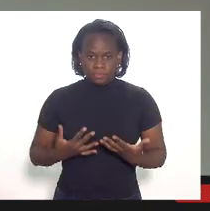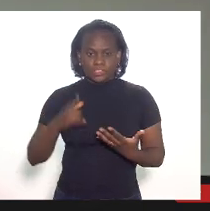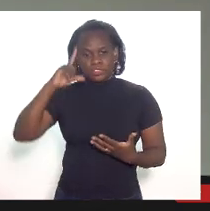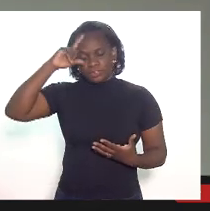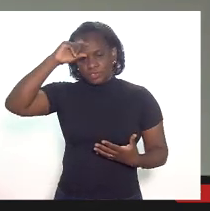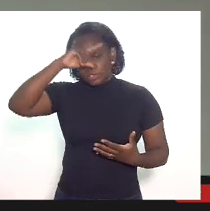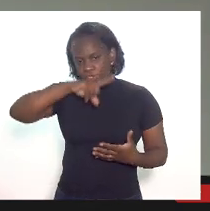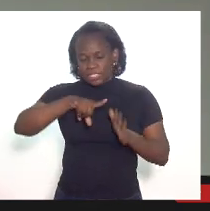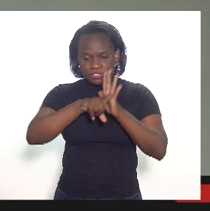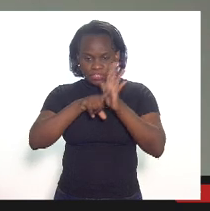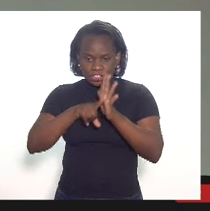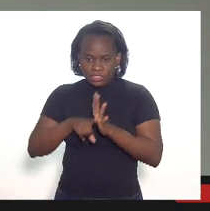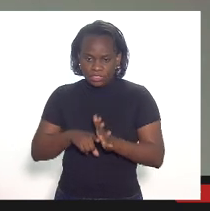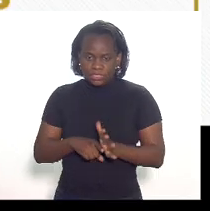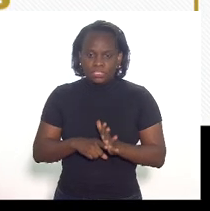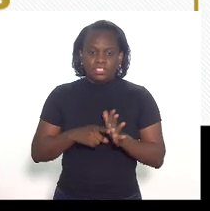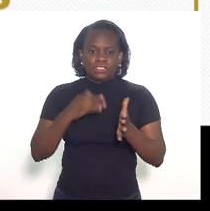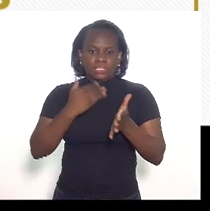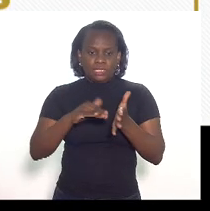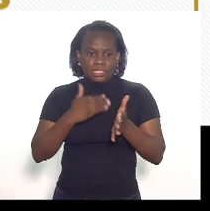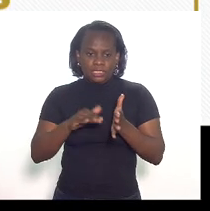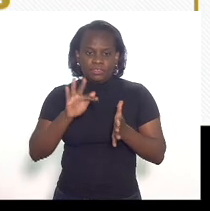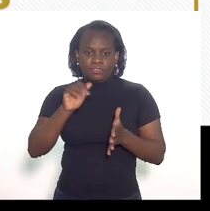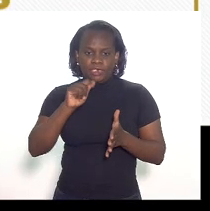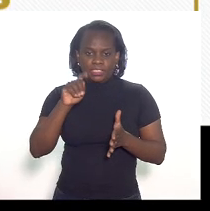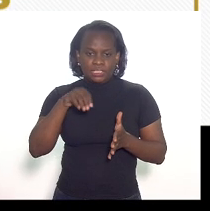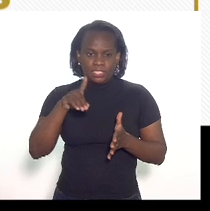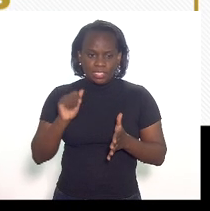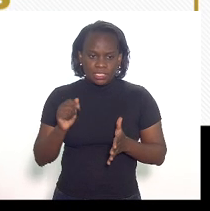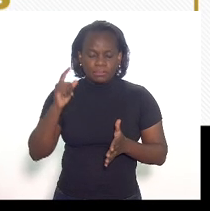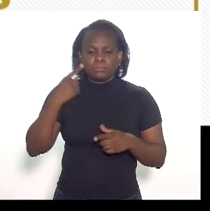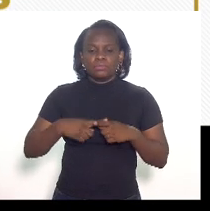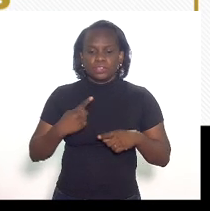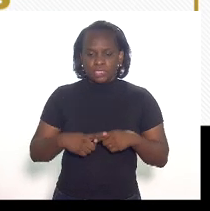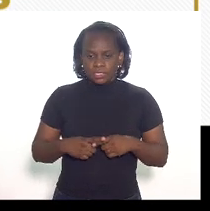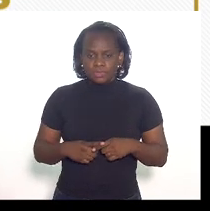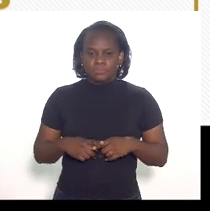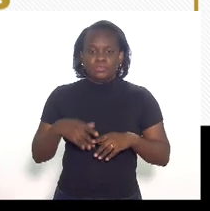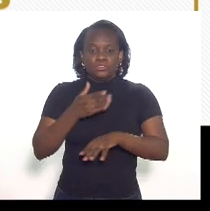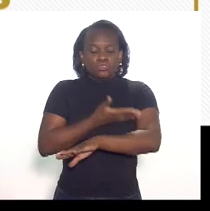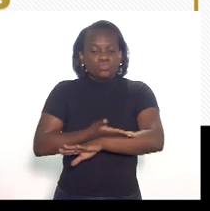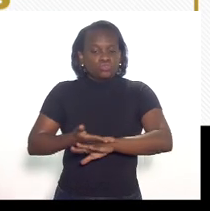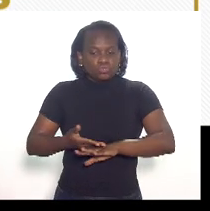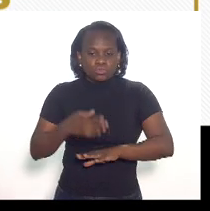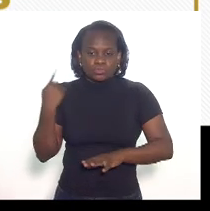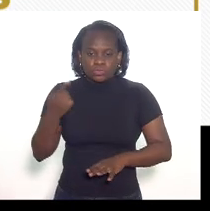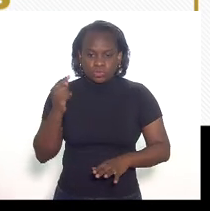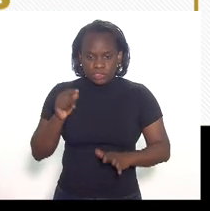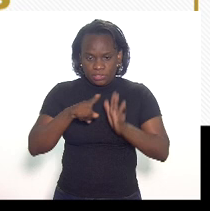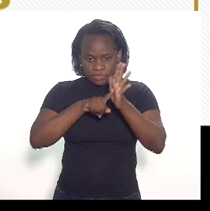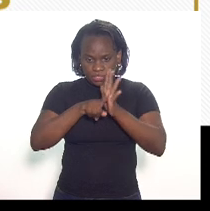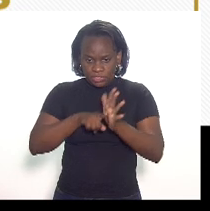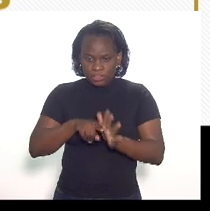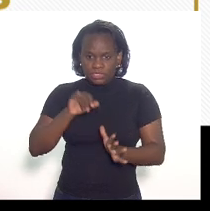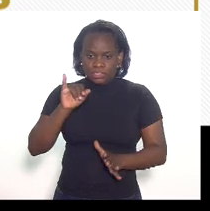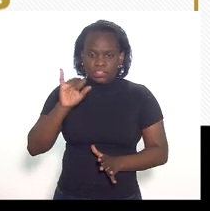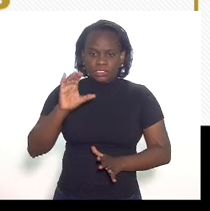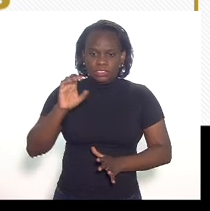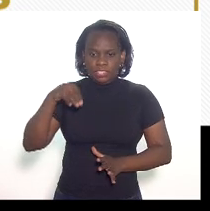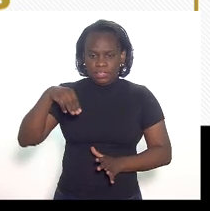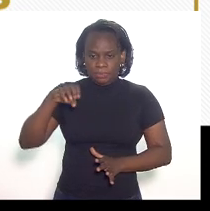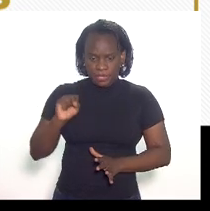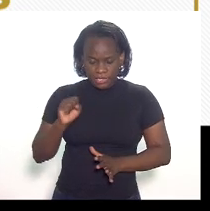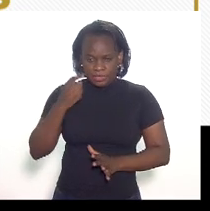dificuldade de fiscalizar a Secretaria de Fazenda tem. Por quê? A prática comum é a gente fiscalizar o ICMS, onde a gente